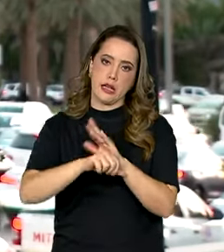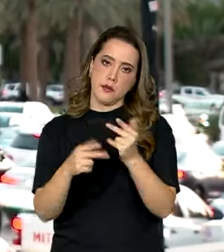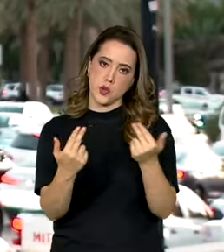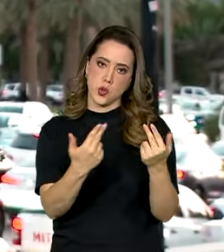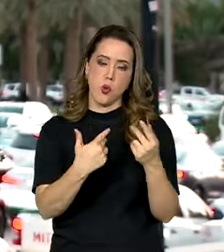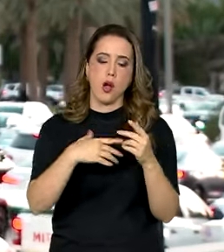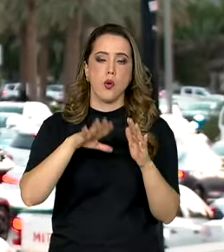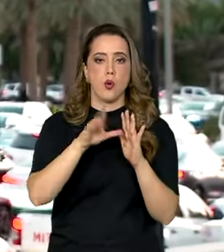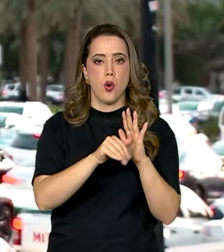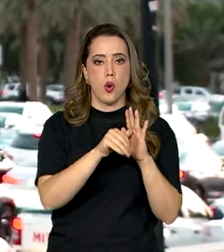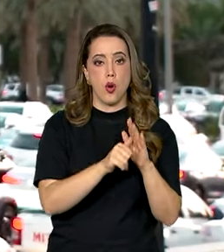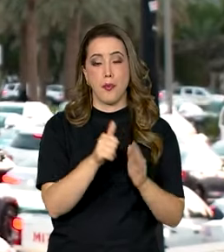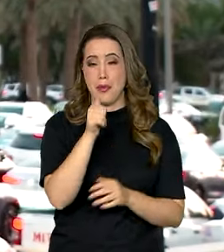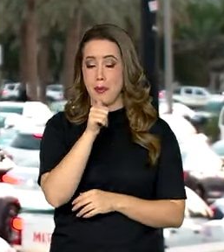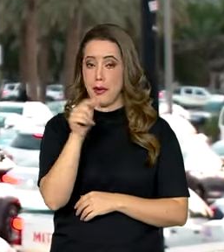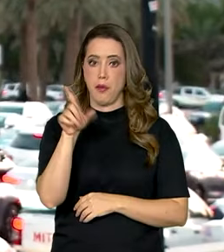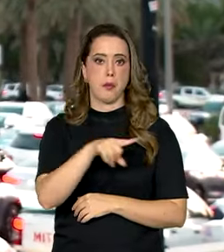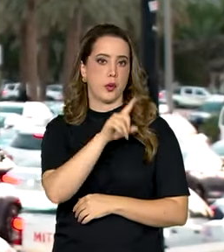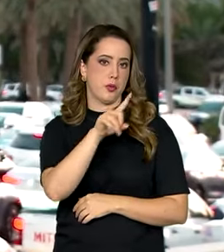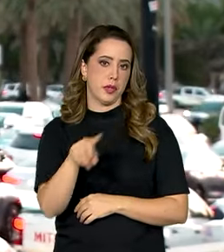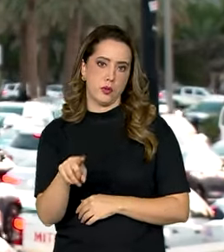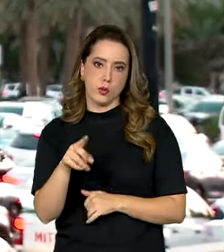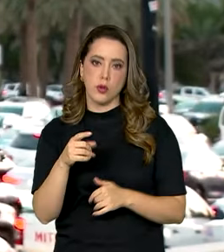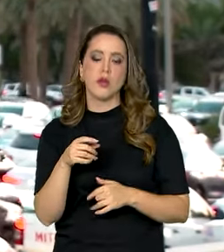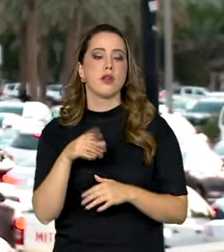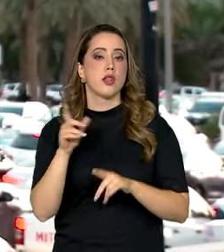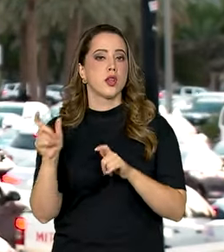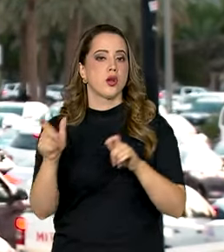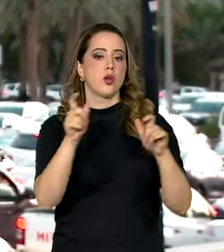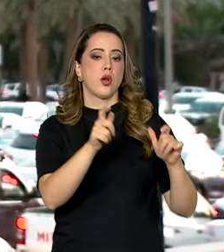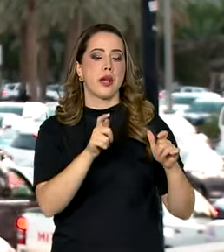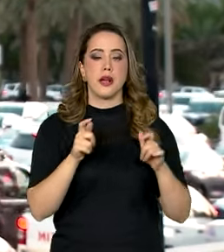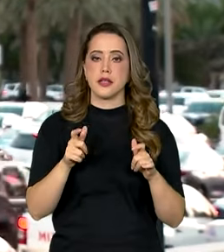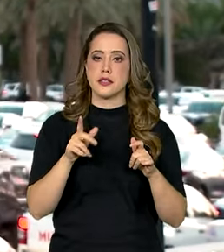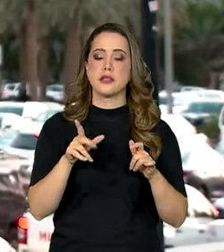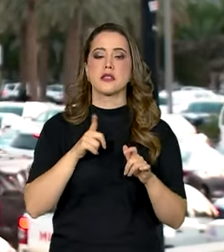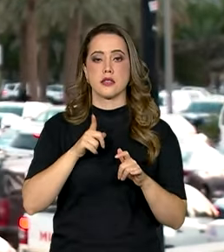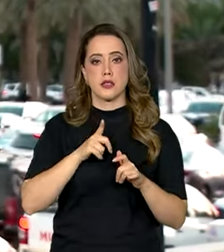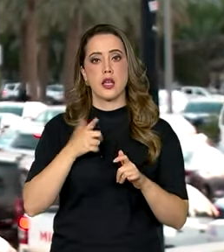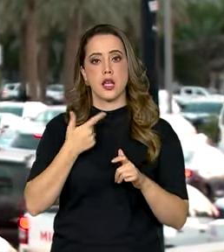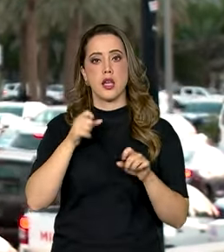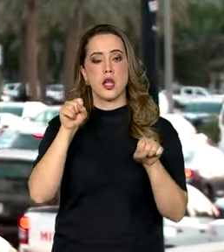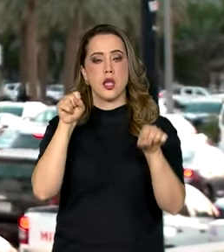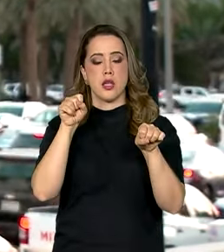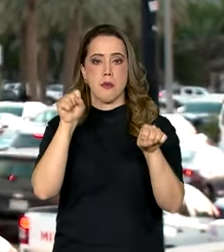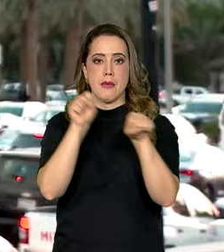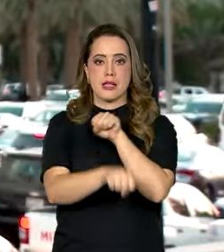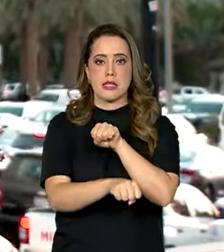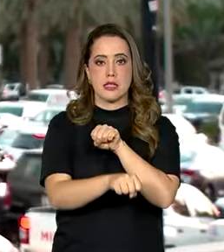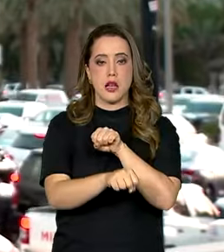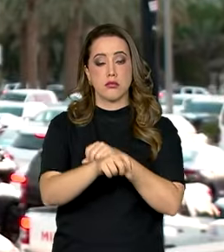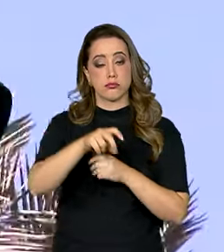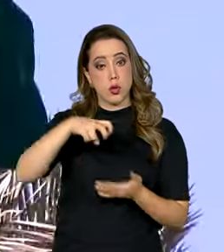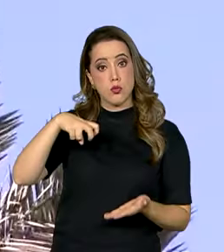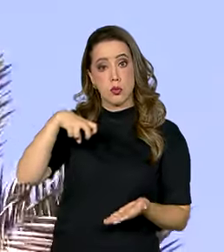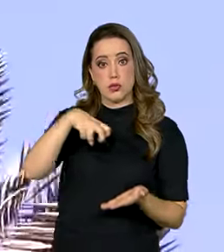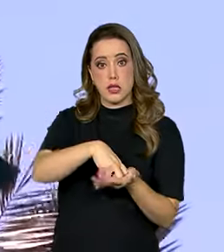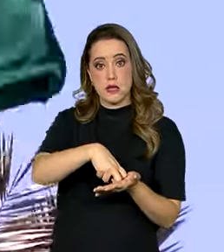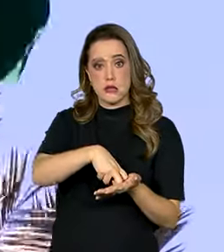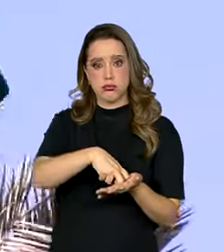O álcool é proibido no país e em algumas praças ainda existem execuções públicas de condenados.